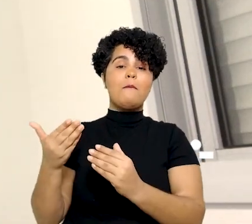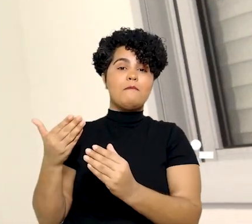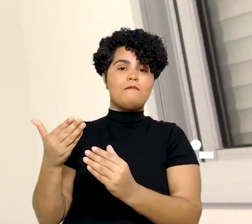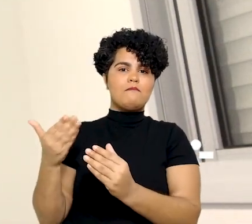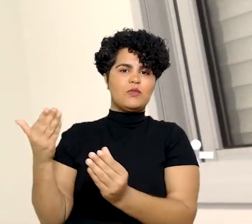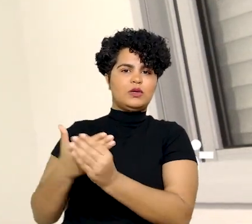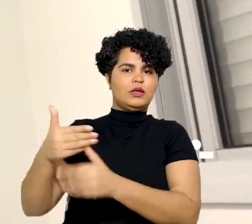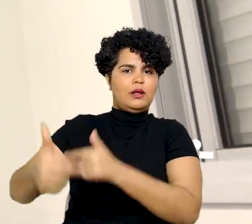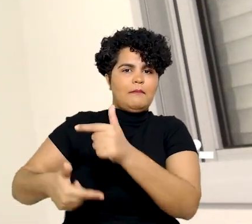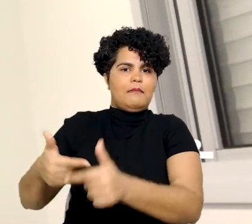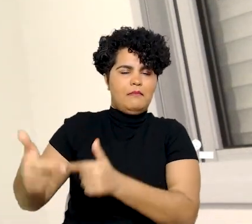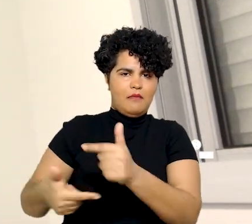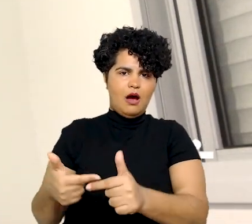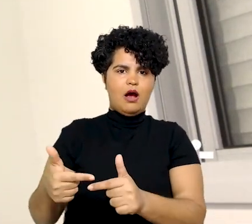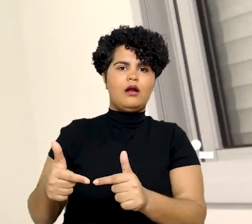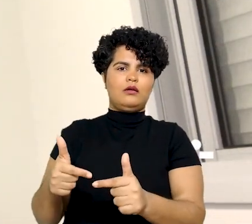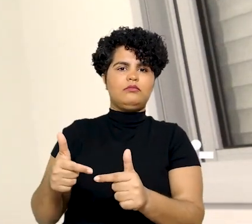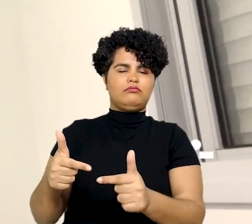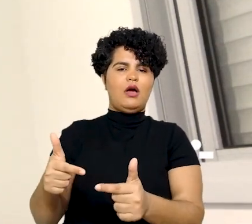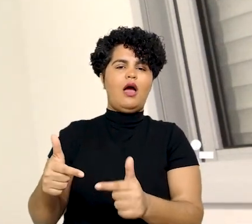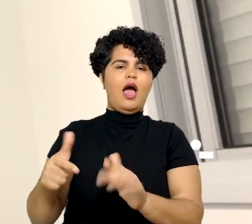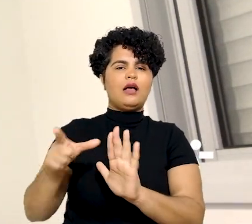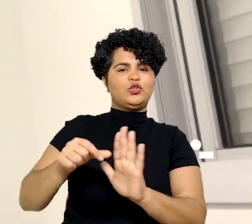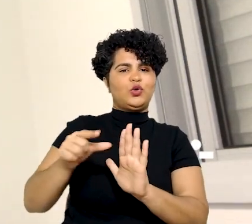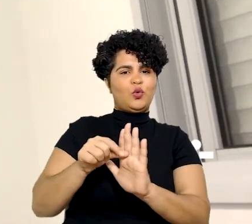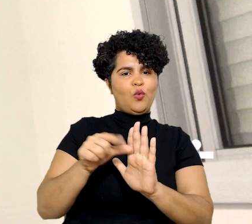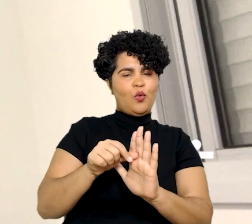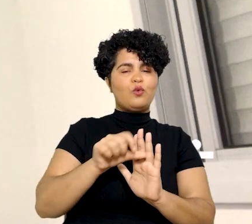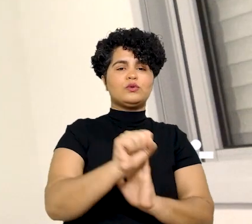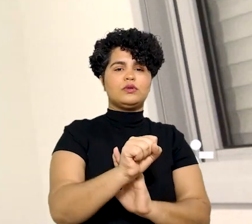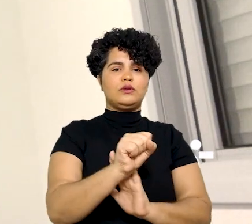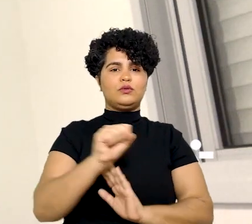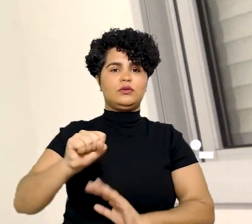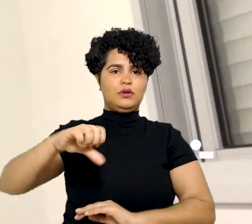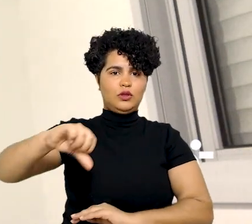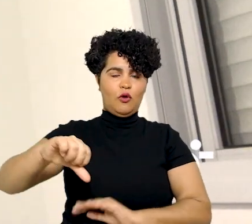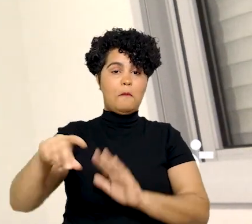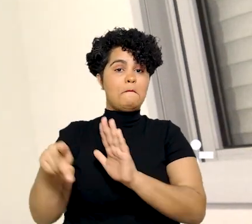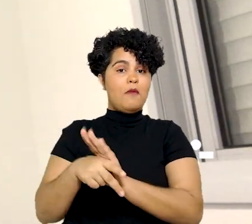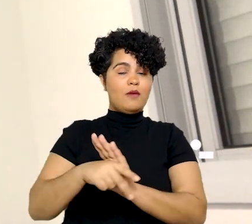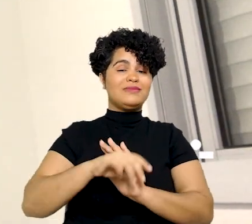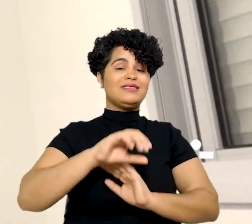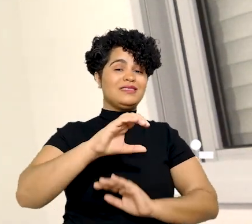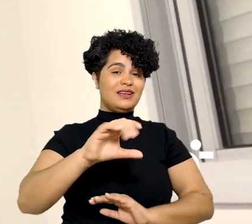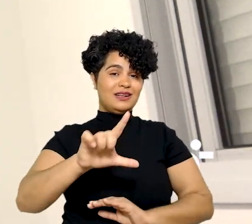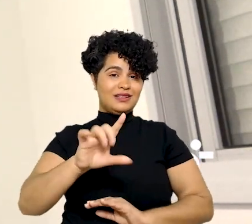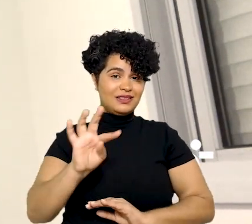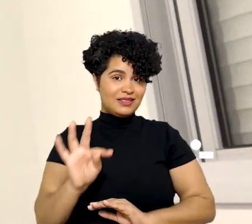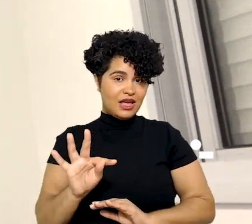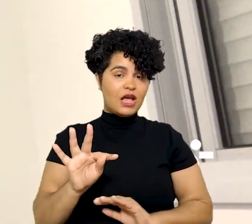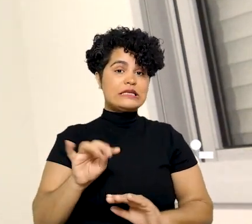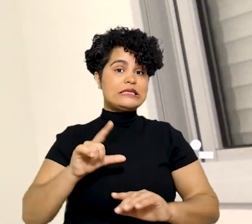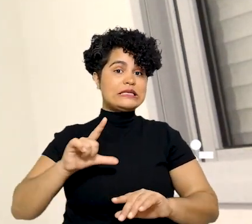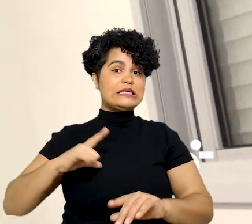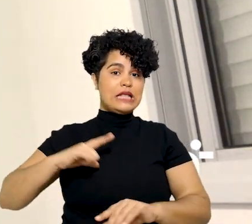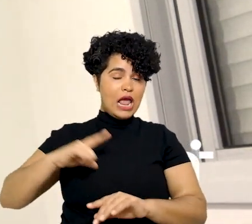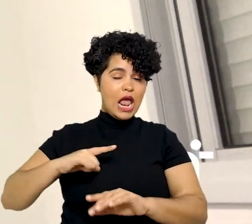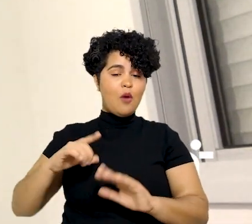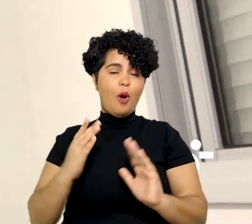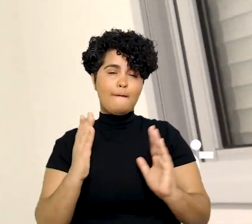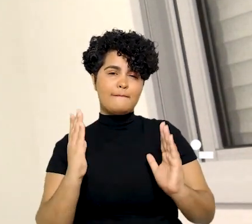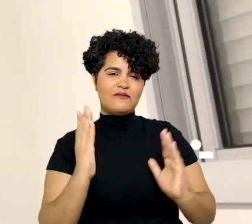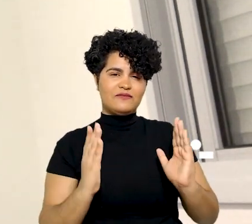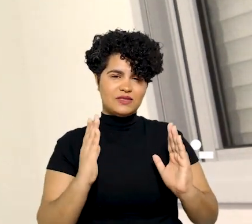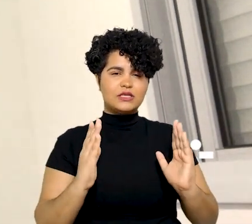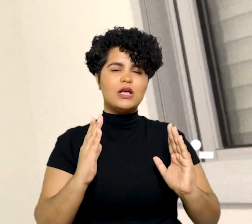processo do trabalho por força do que dispunha ou do que dispõe o artigo 889 da CLT, então, se houve essa previsão na Lei nº